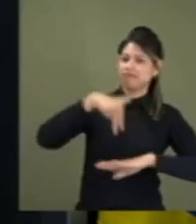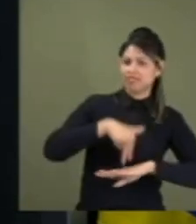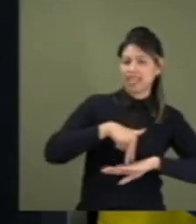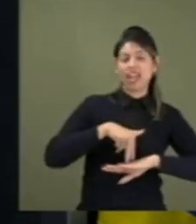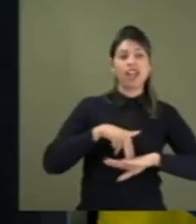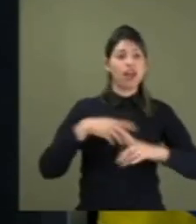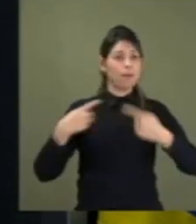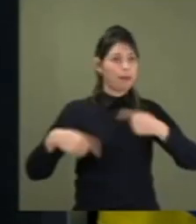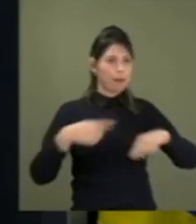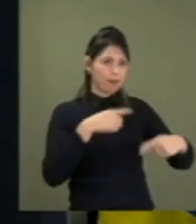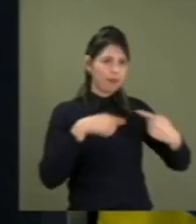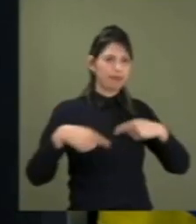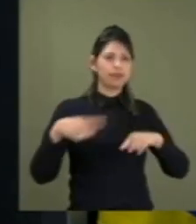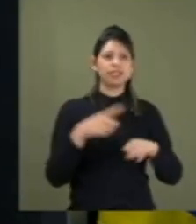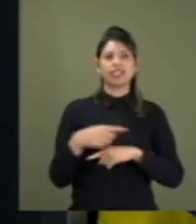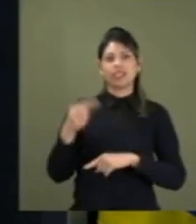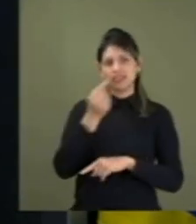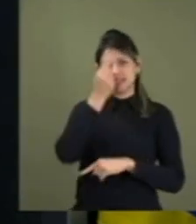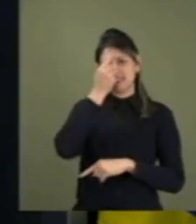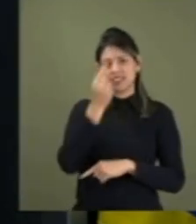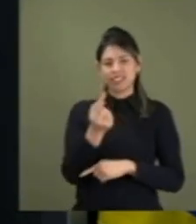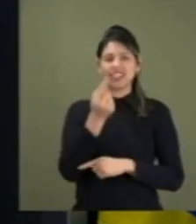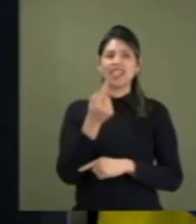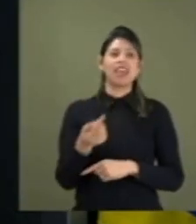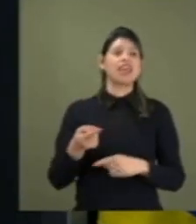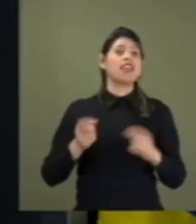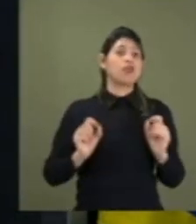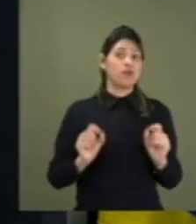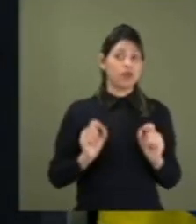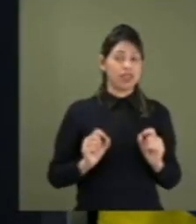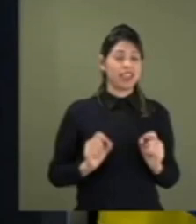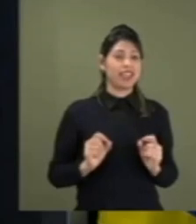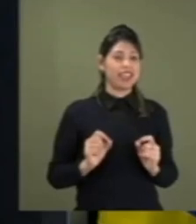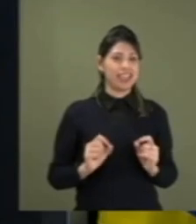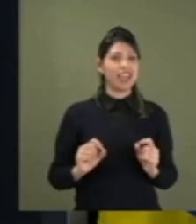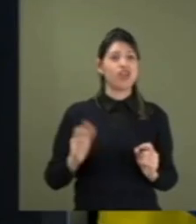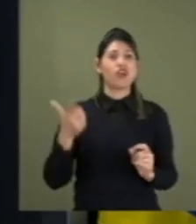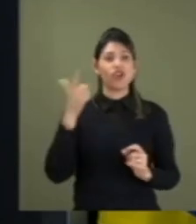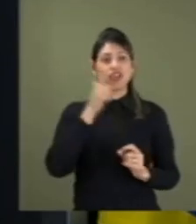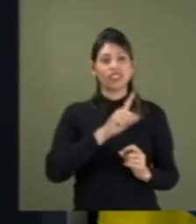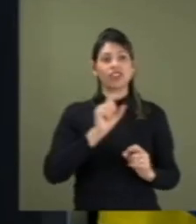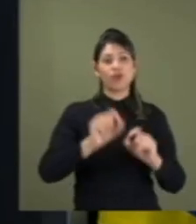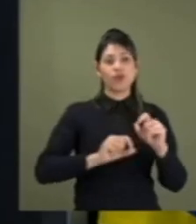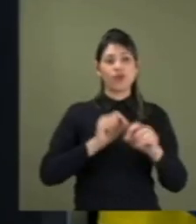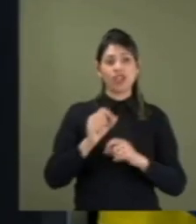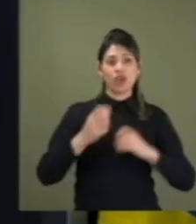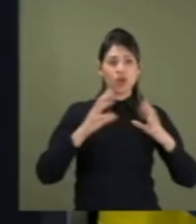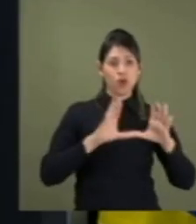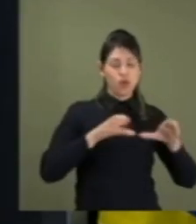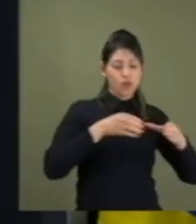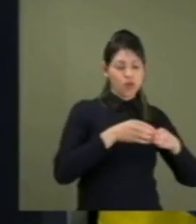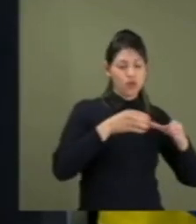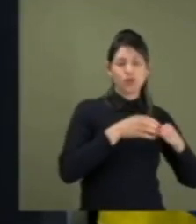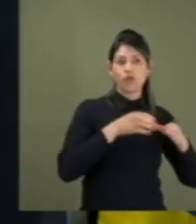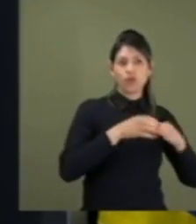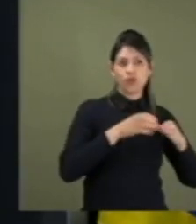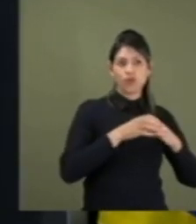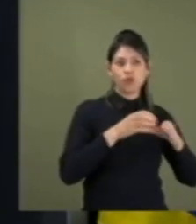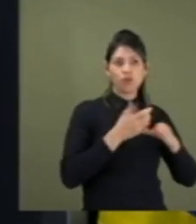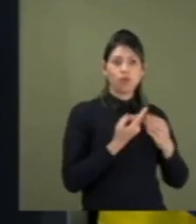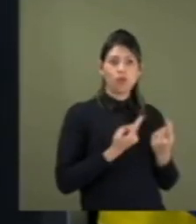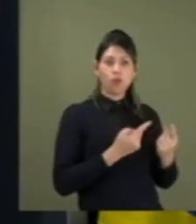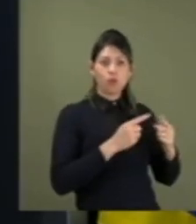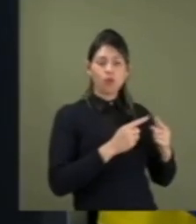ideias. Muitas vezes é o que resta à oposição é falar